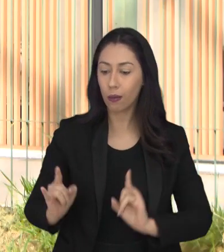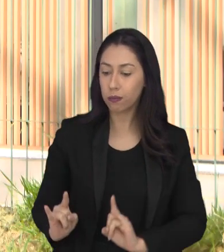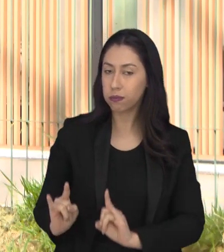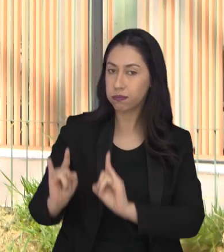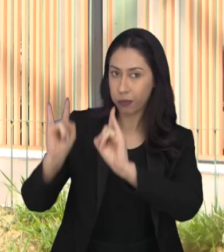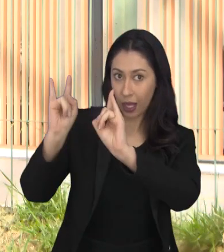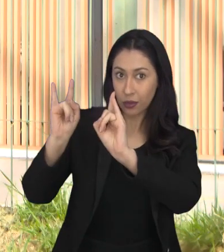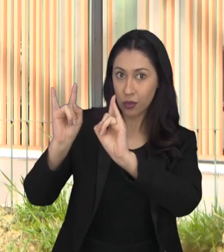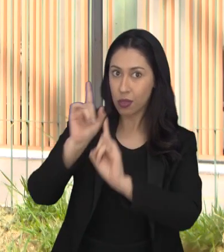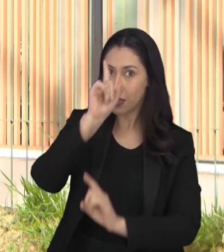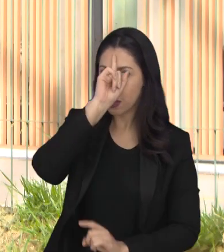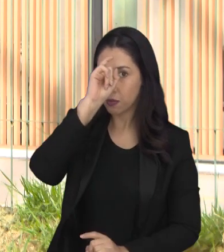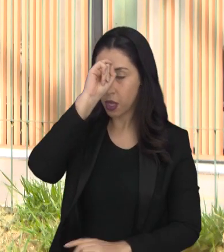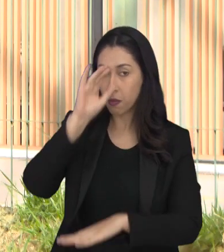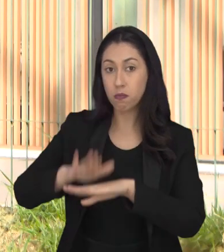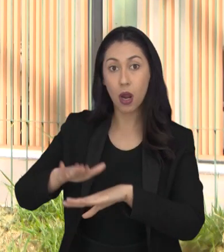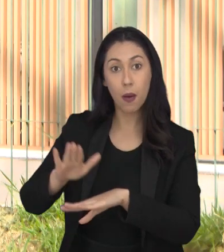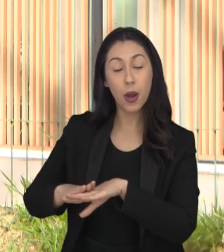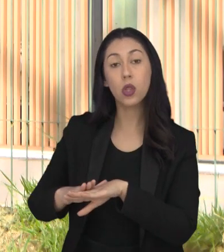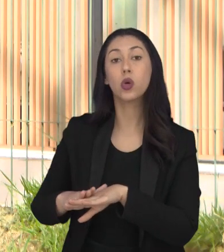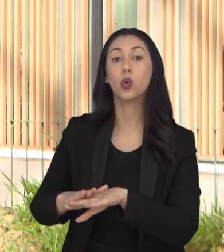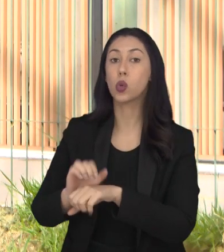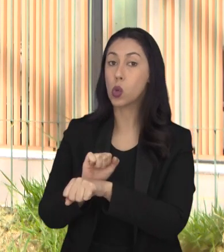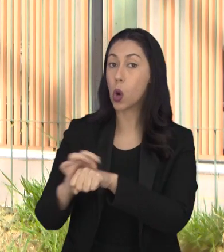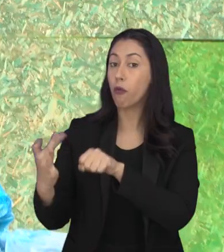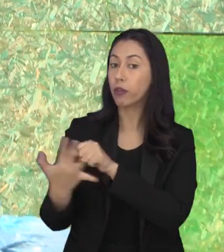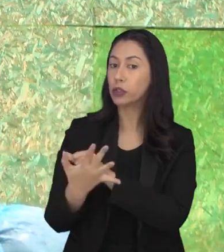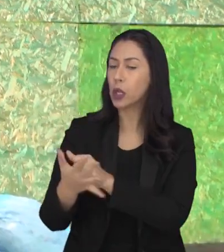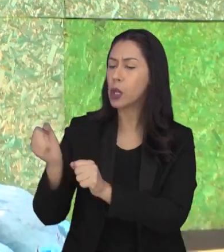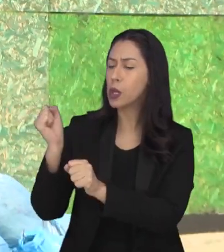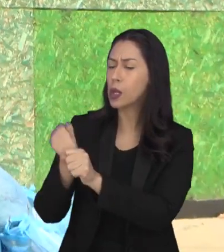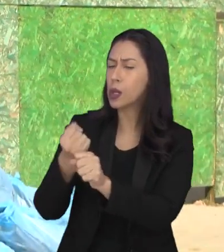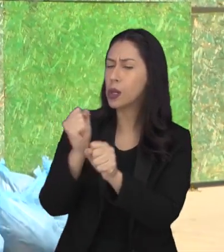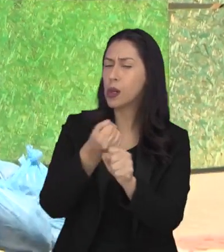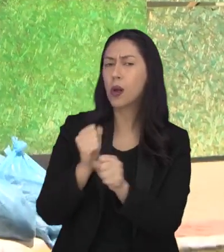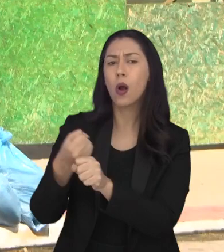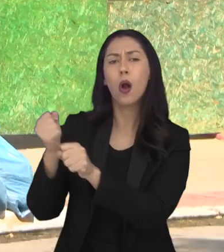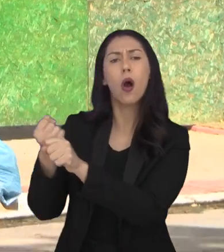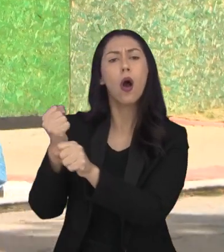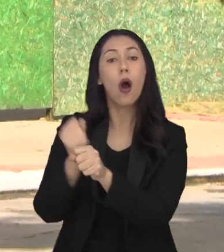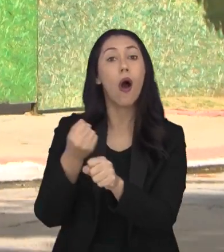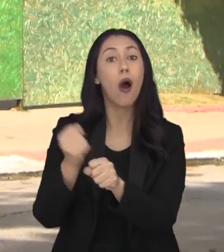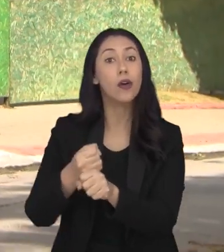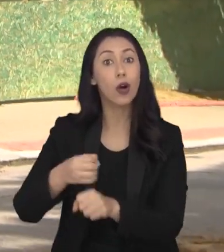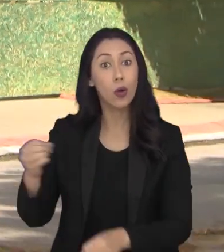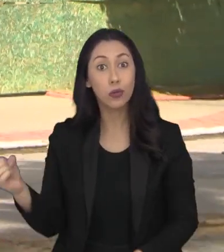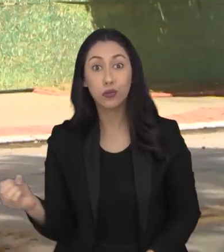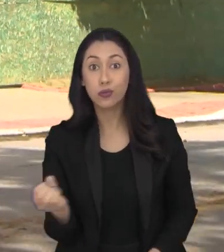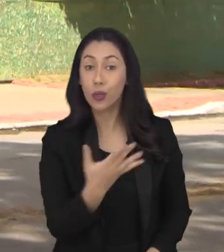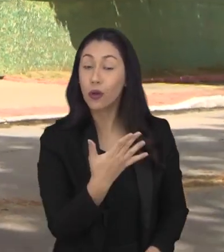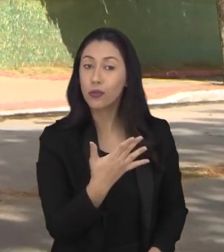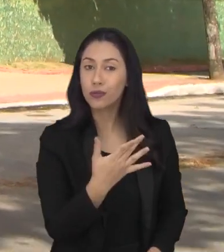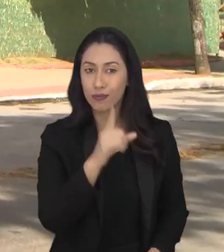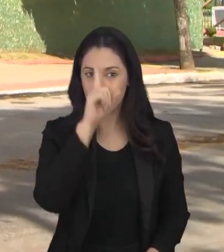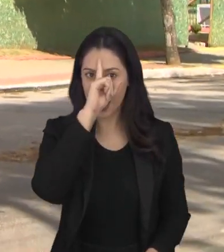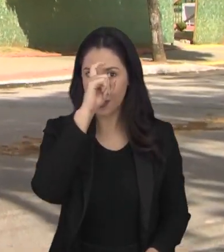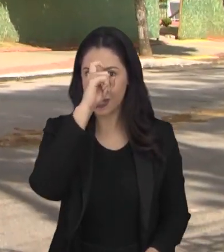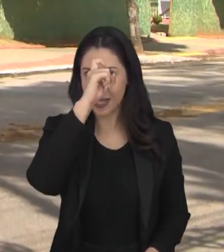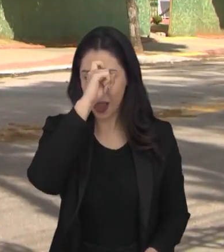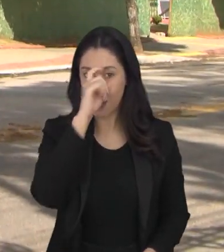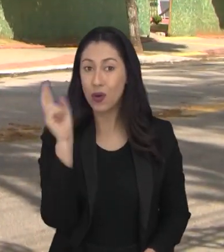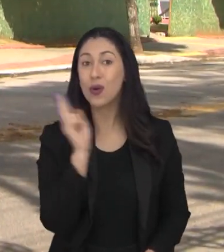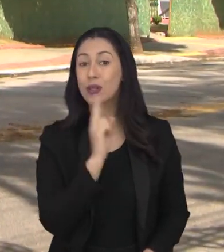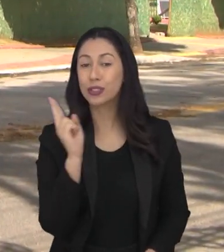Agora, o prédio do Hospital de Retaguarda na Vila Industrial passará por novas reformas para se tornar o mais novo pronto